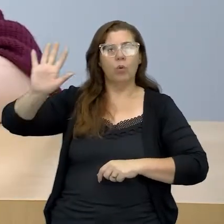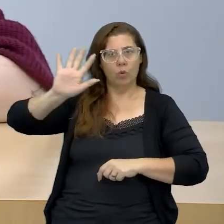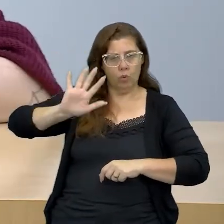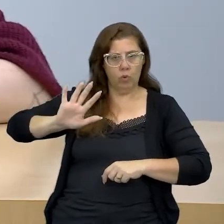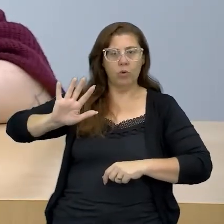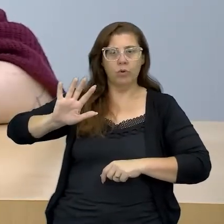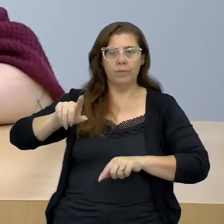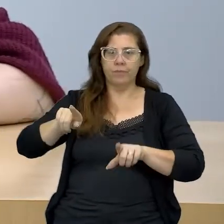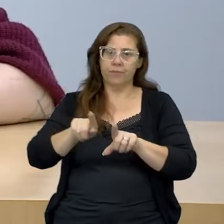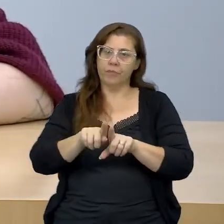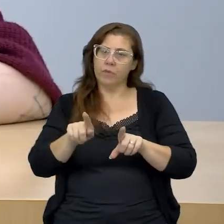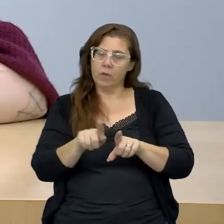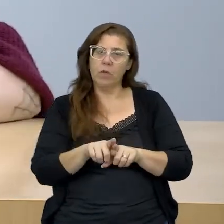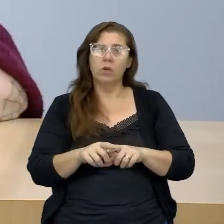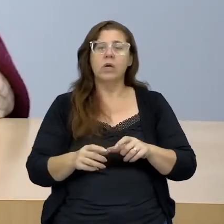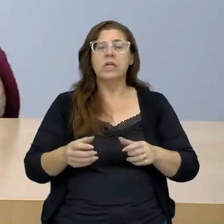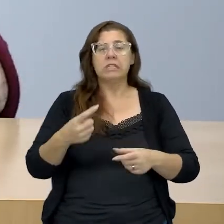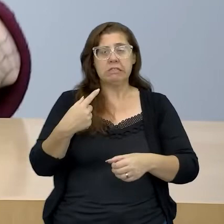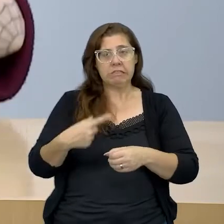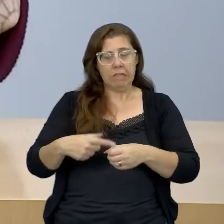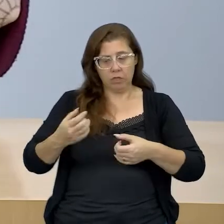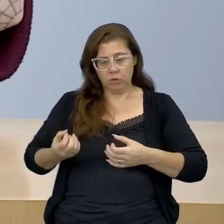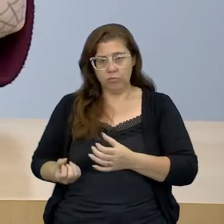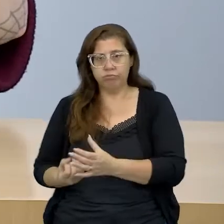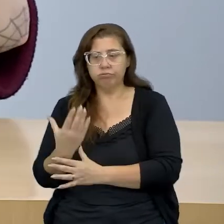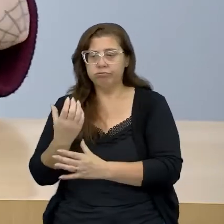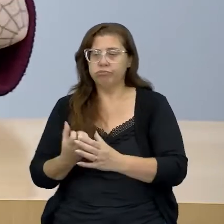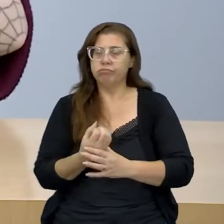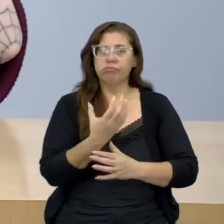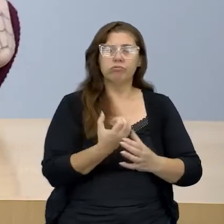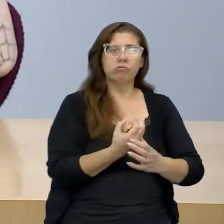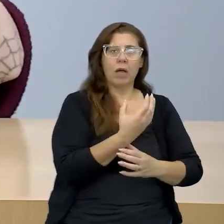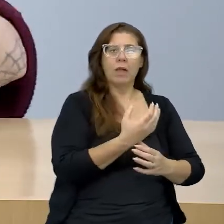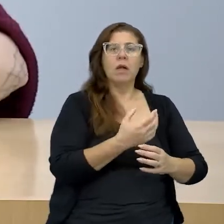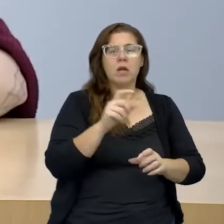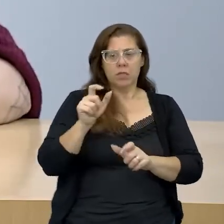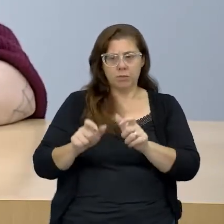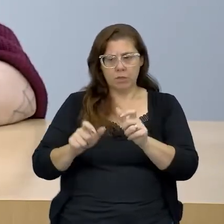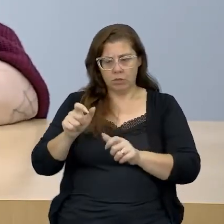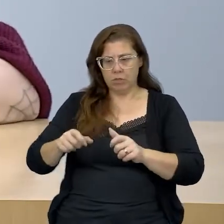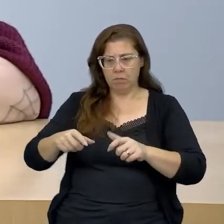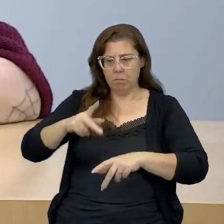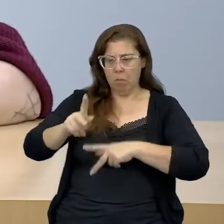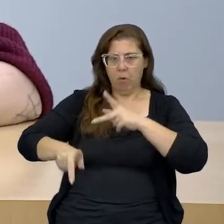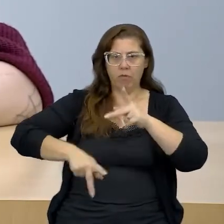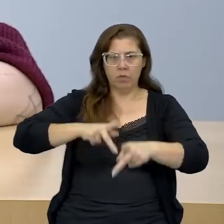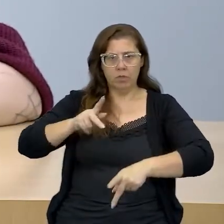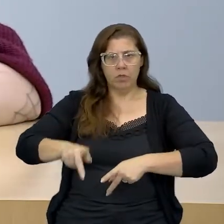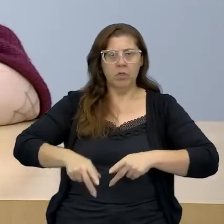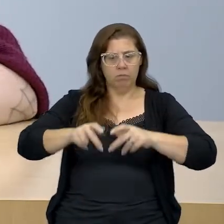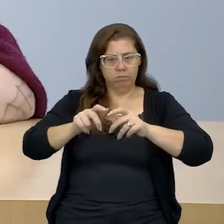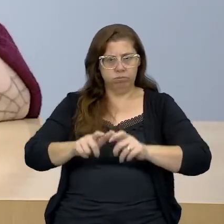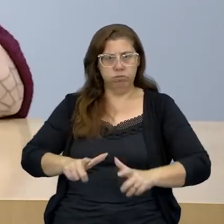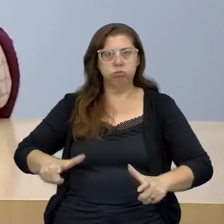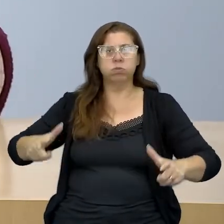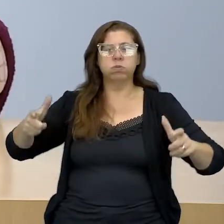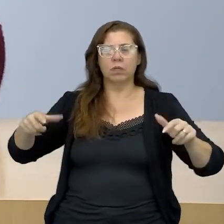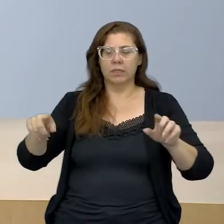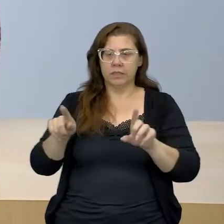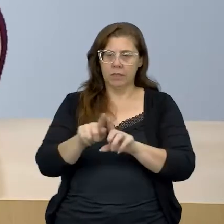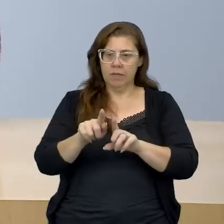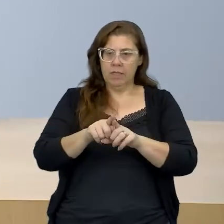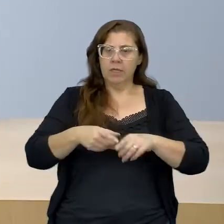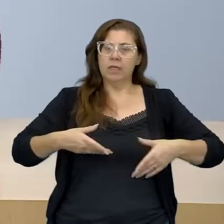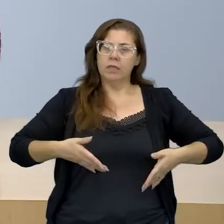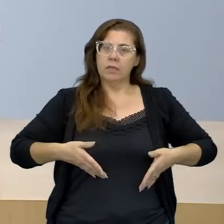com o nascimento das cidades, com o aumento populacional, que é consequência do próprio aumento, o